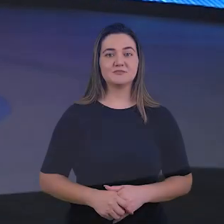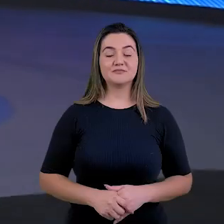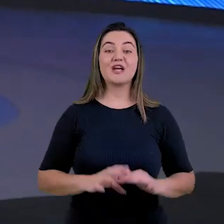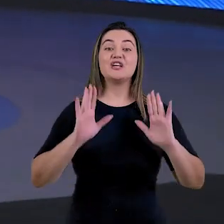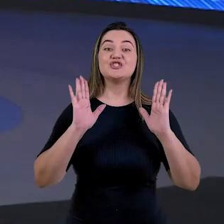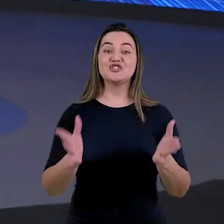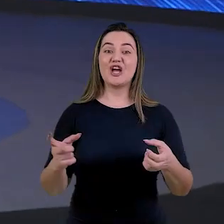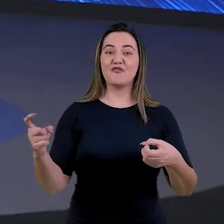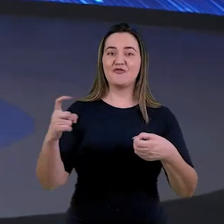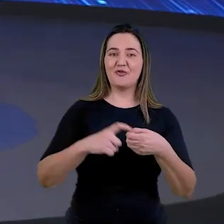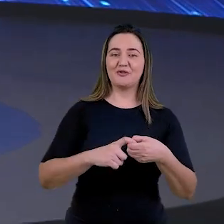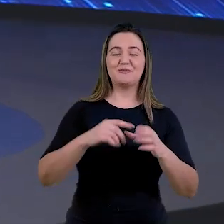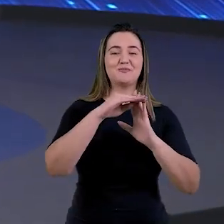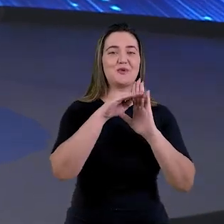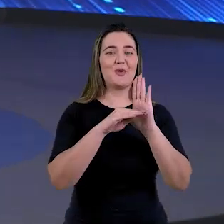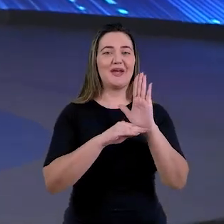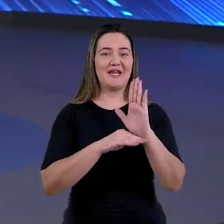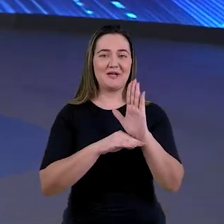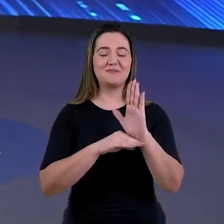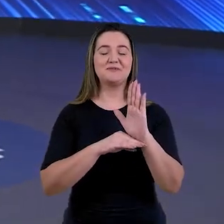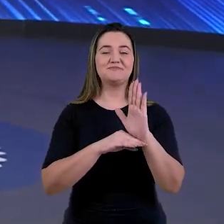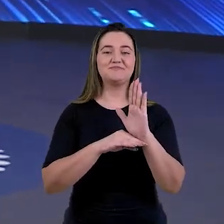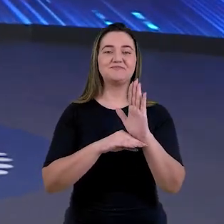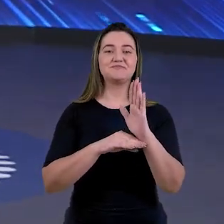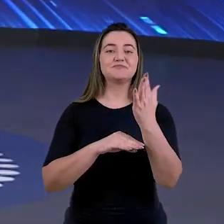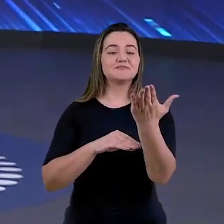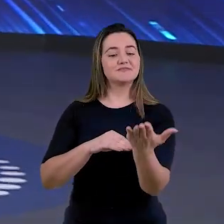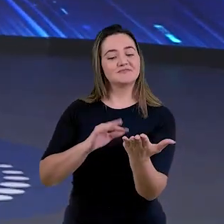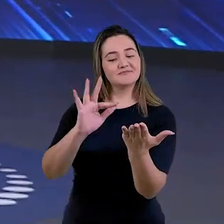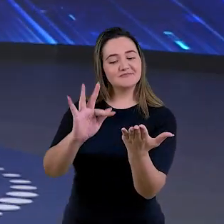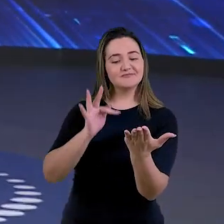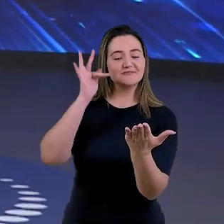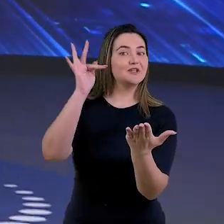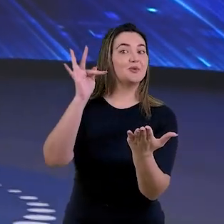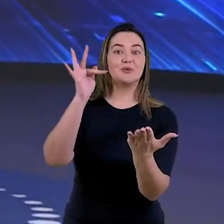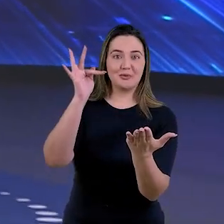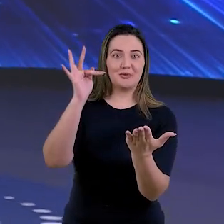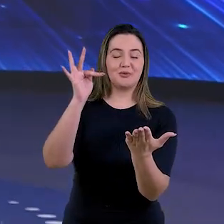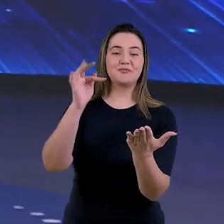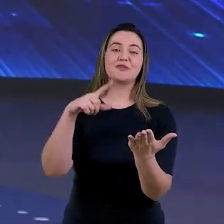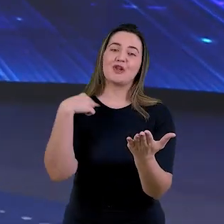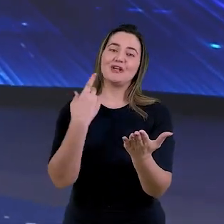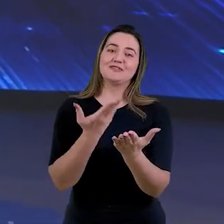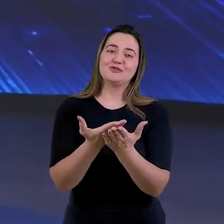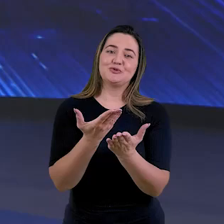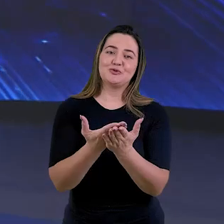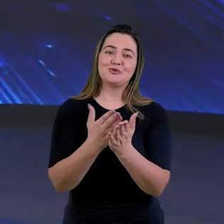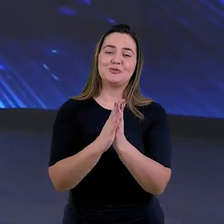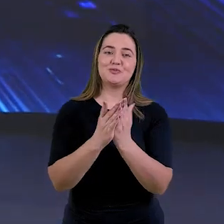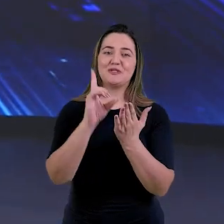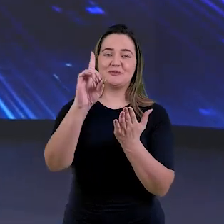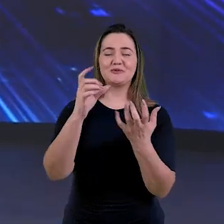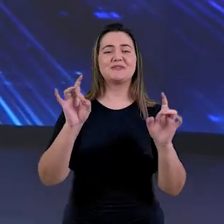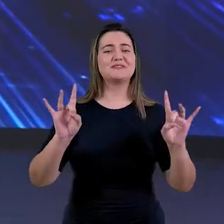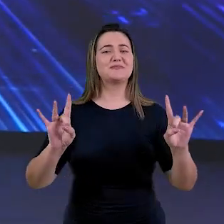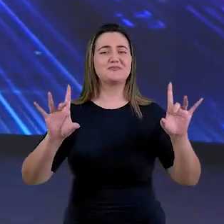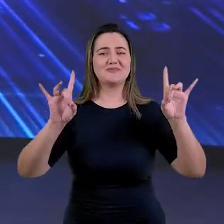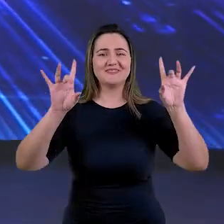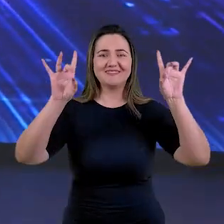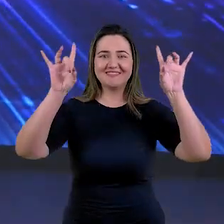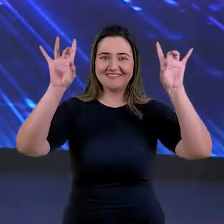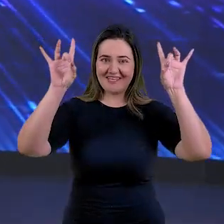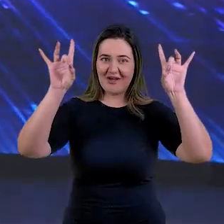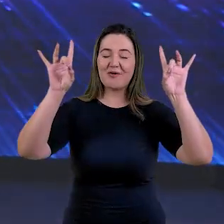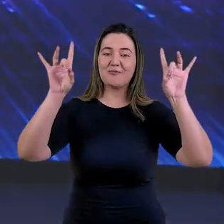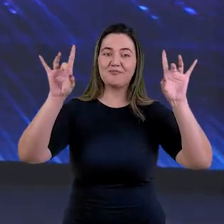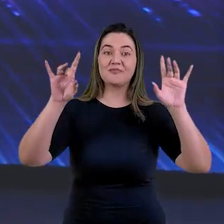Já estamos de volta com o programa Arena do Futuro. E eu tenho aqui nas minhas mãos um estudo bíblico muito especial que